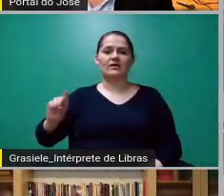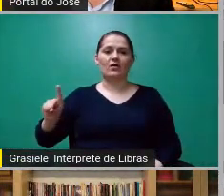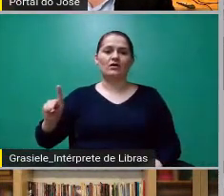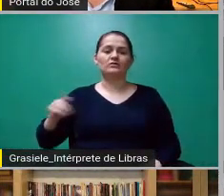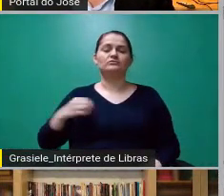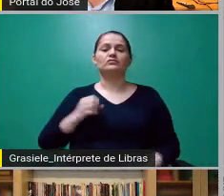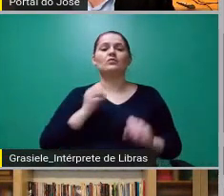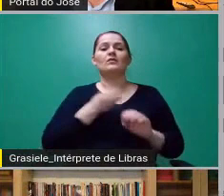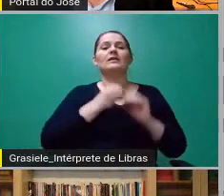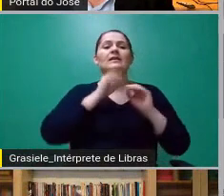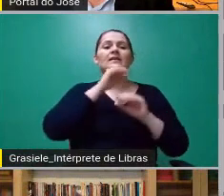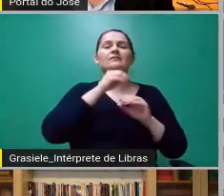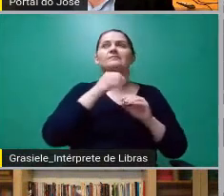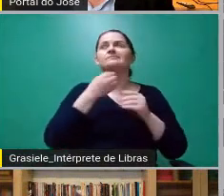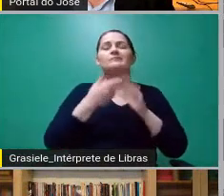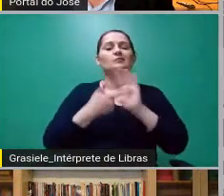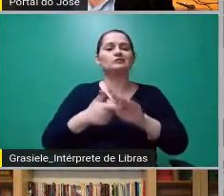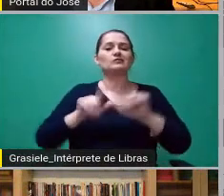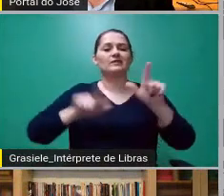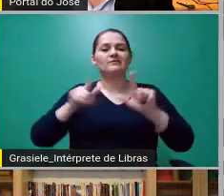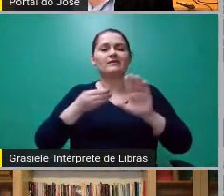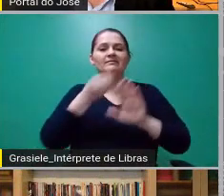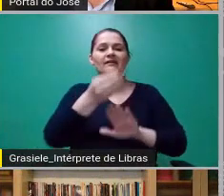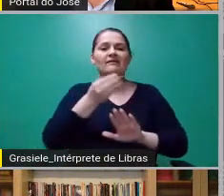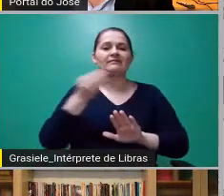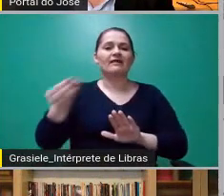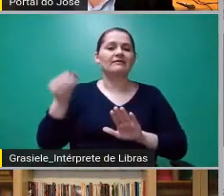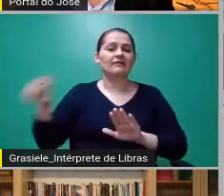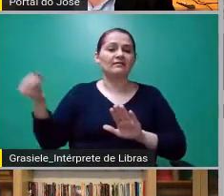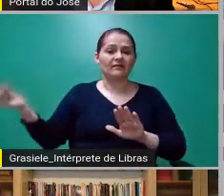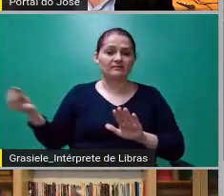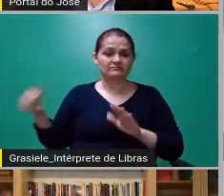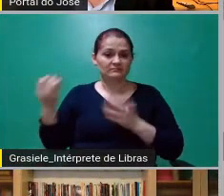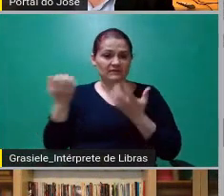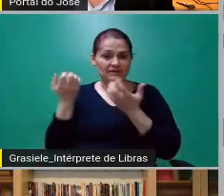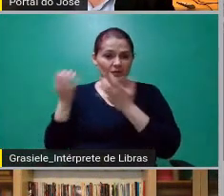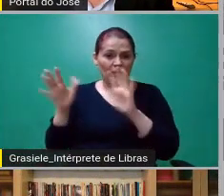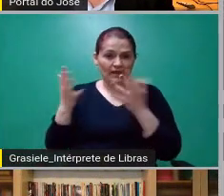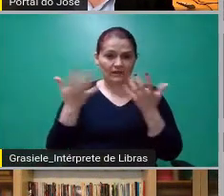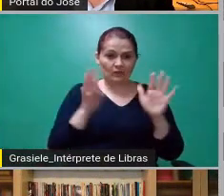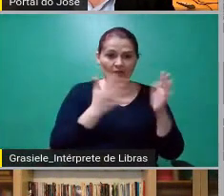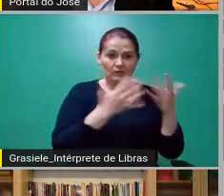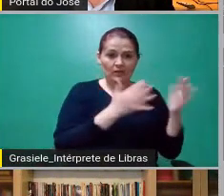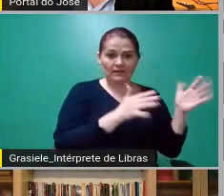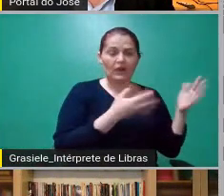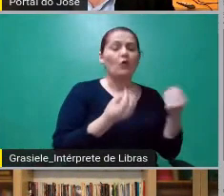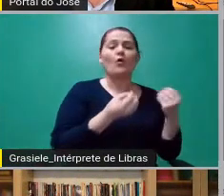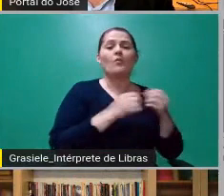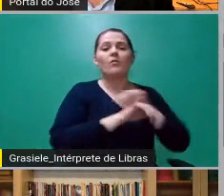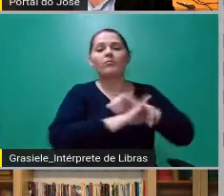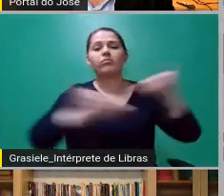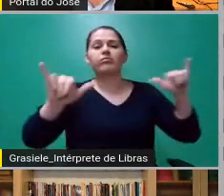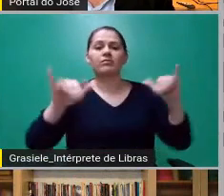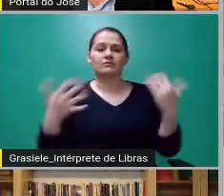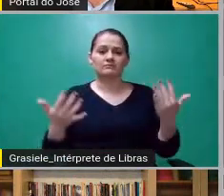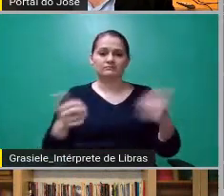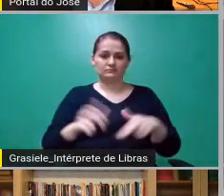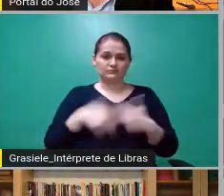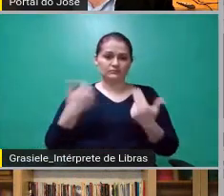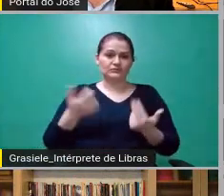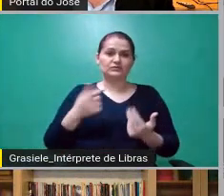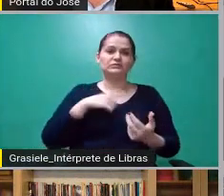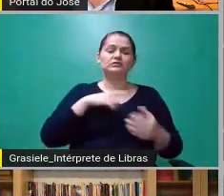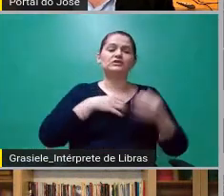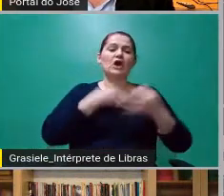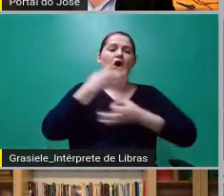fita não servia mais nada, a não ser para exibir em uma reunião de amigos como curiosidade, porque ninguém ia ficar sabendo. Havia efetivamente um monopólio da opinião